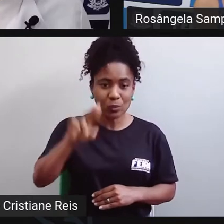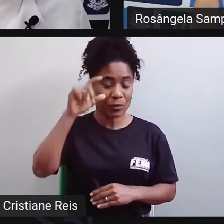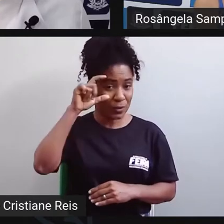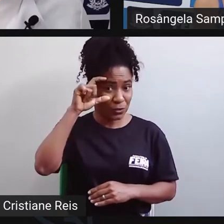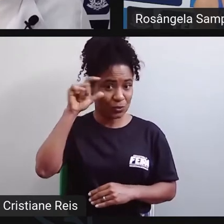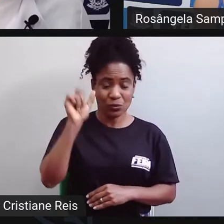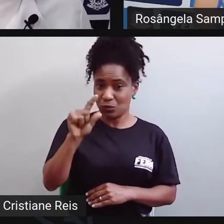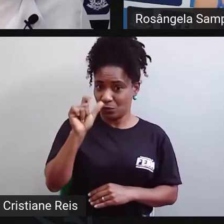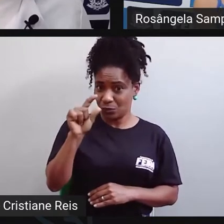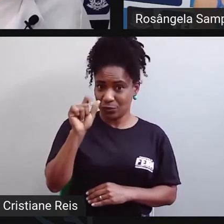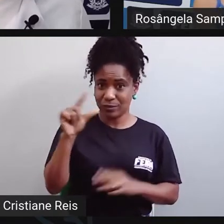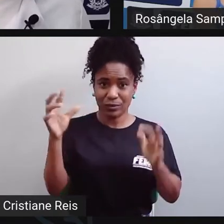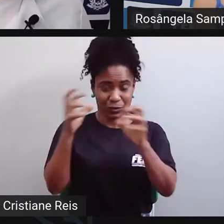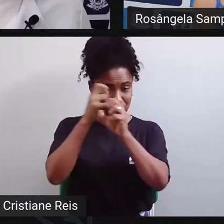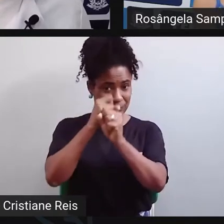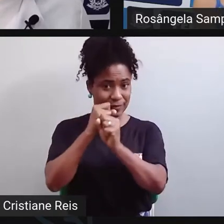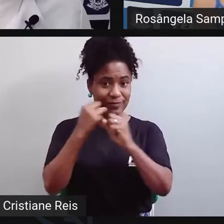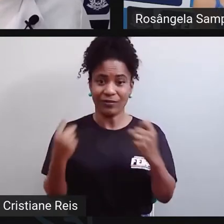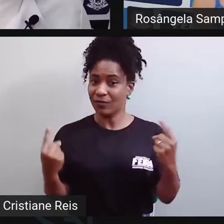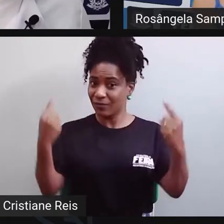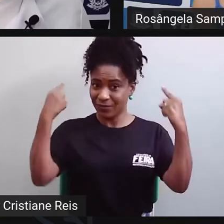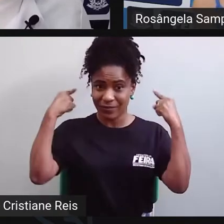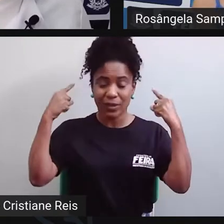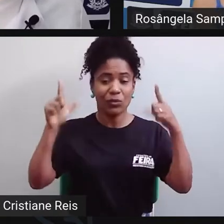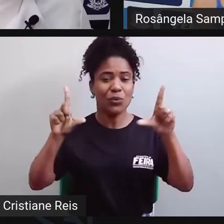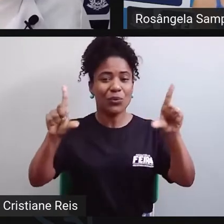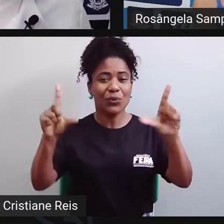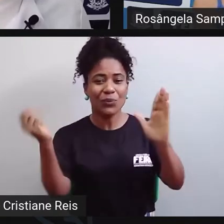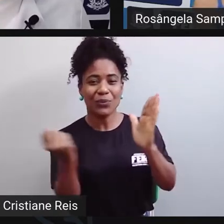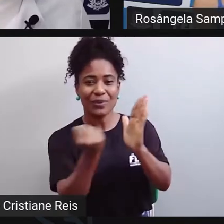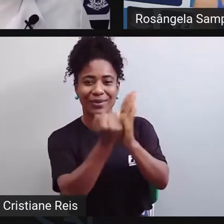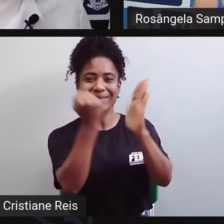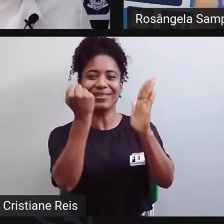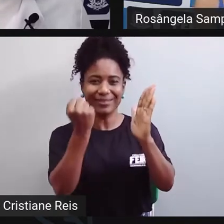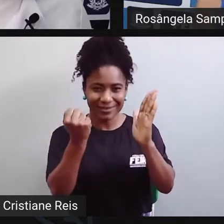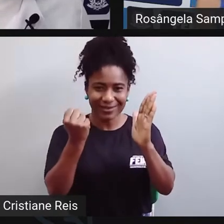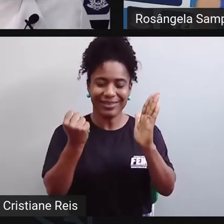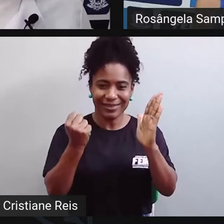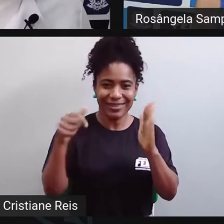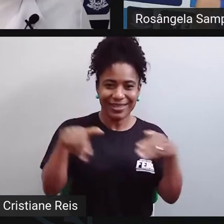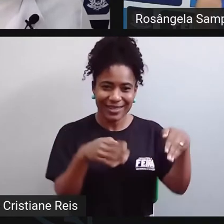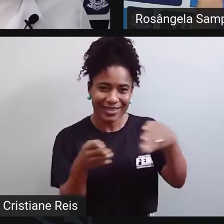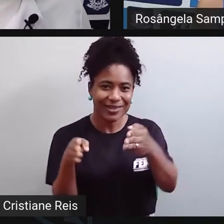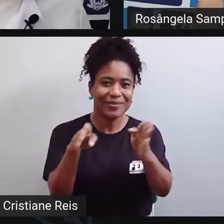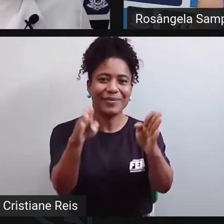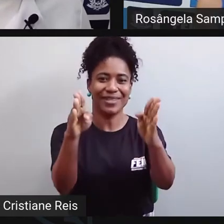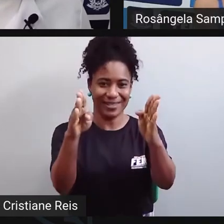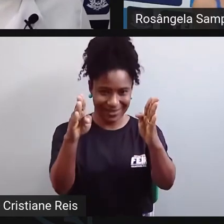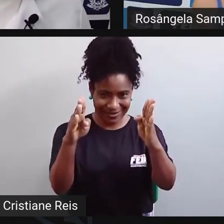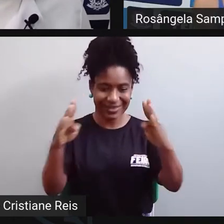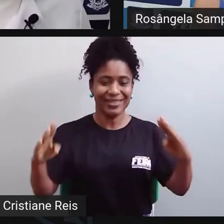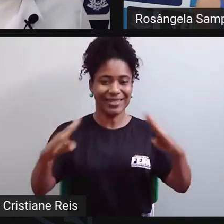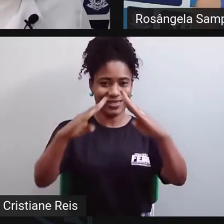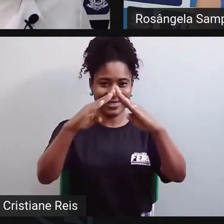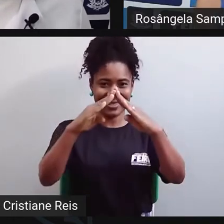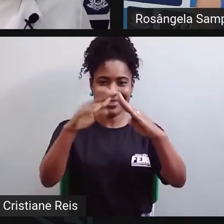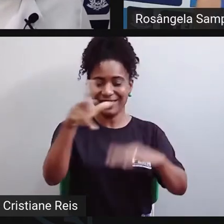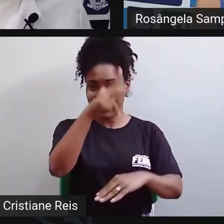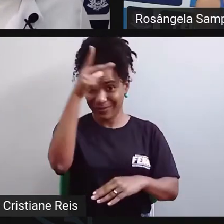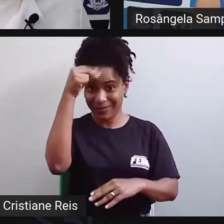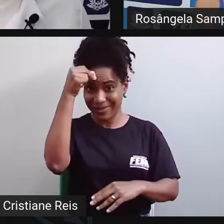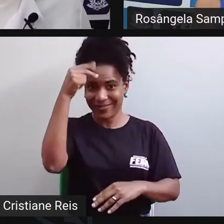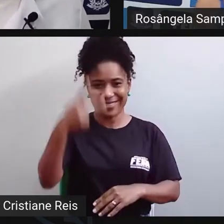escuro. Atrás de mim eu tenho um painel com símbolo do caminho da educação, é o painel da